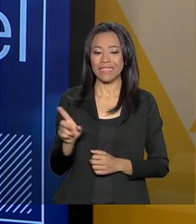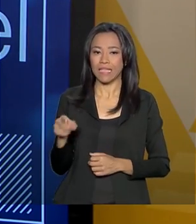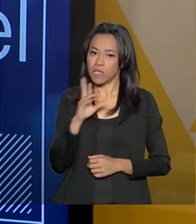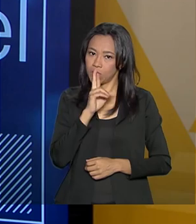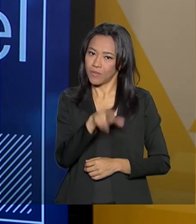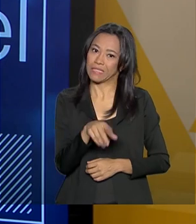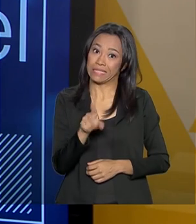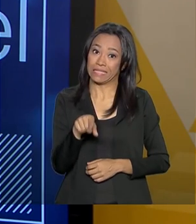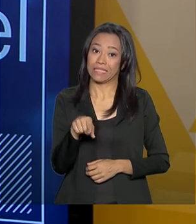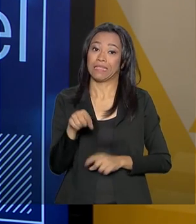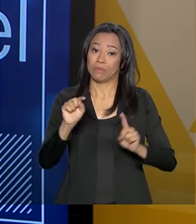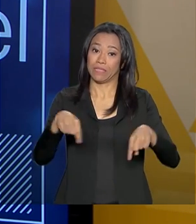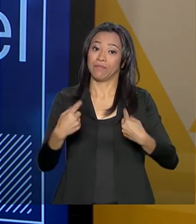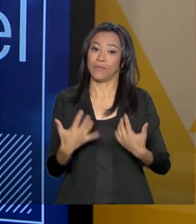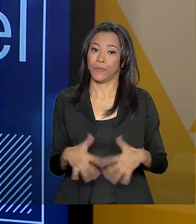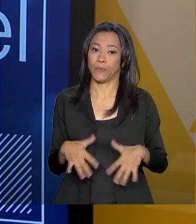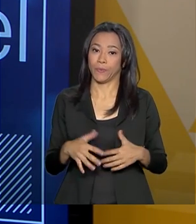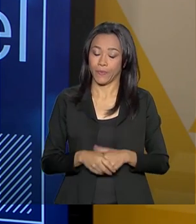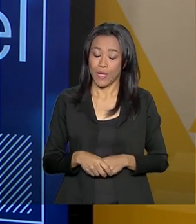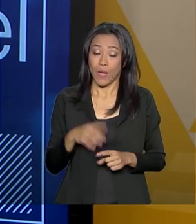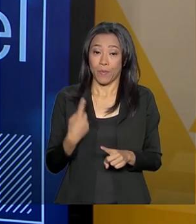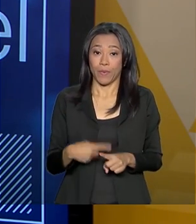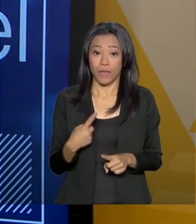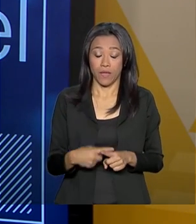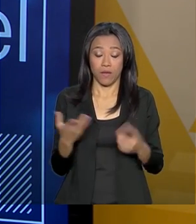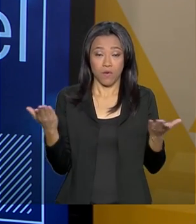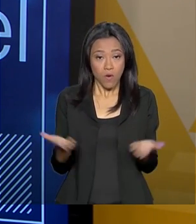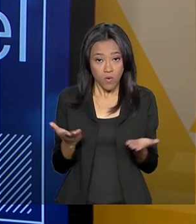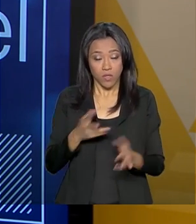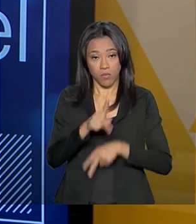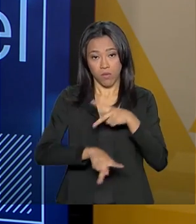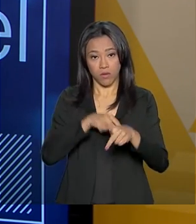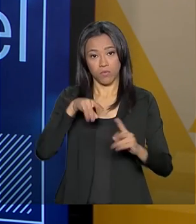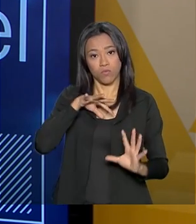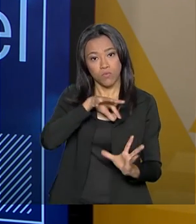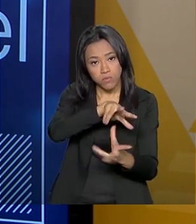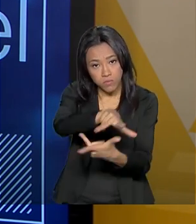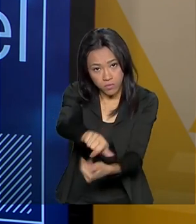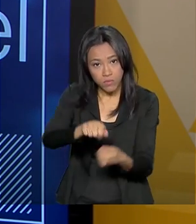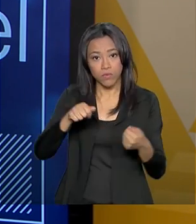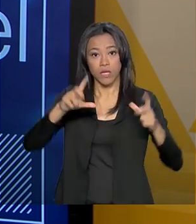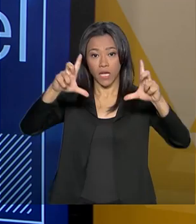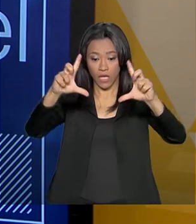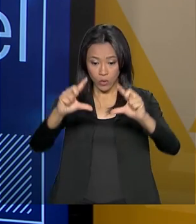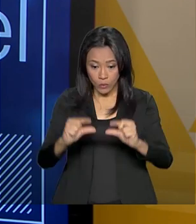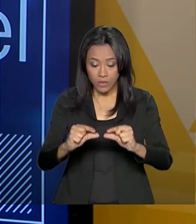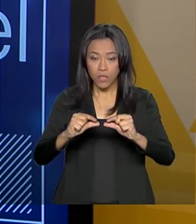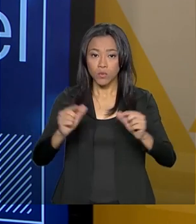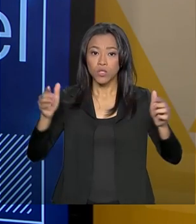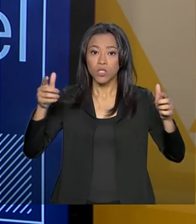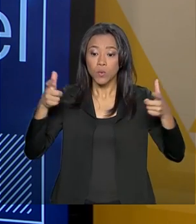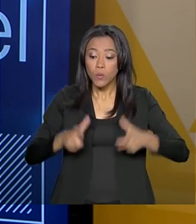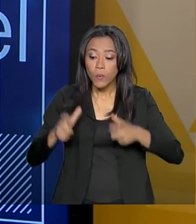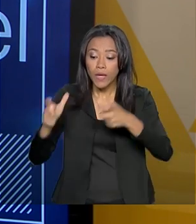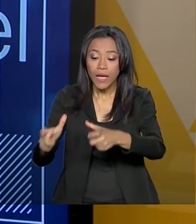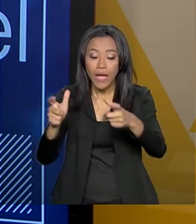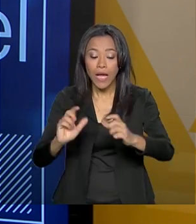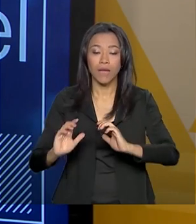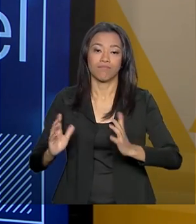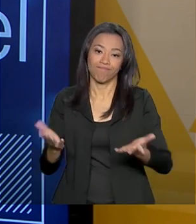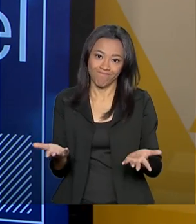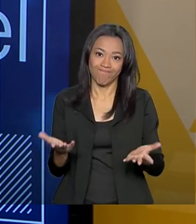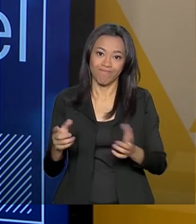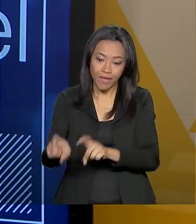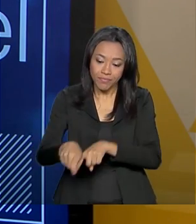com o aumento da população mundial e a diminuição de áreas agricultáveis, nós vamos